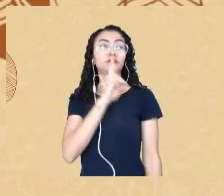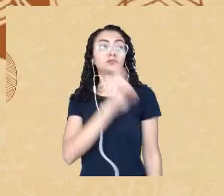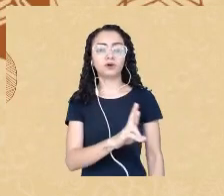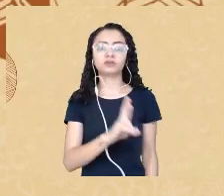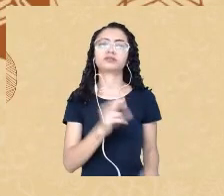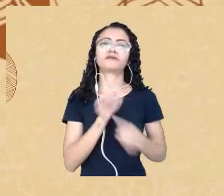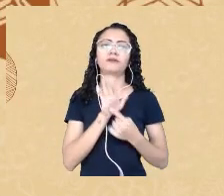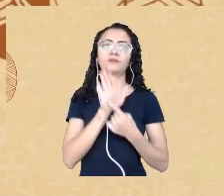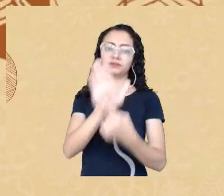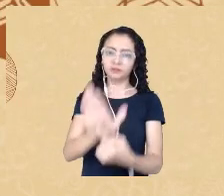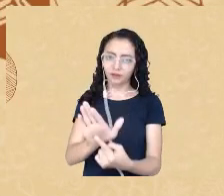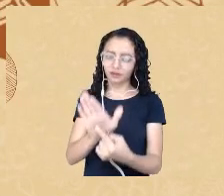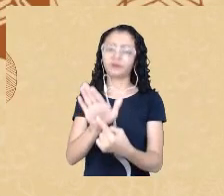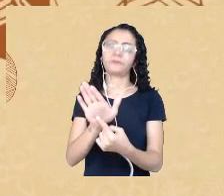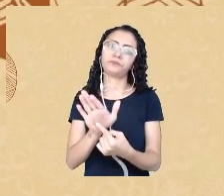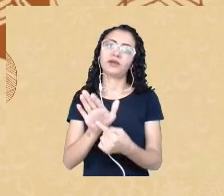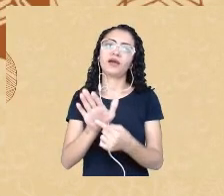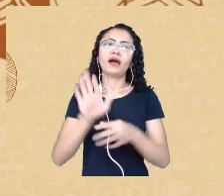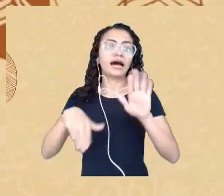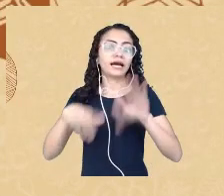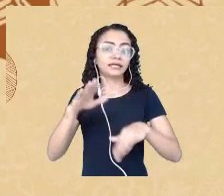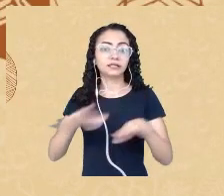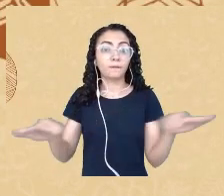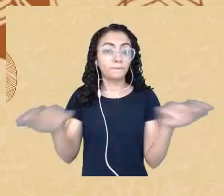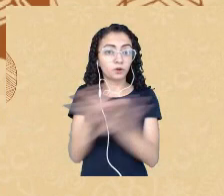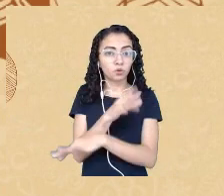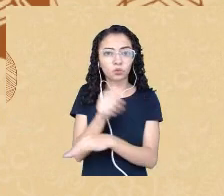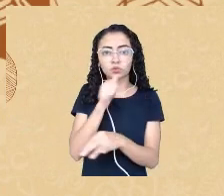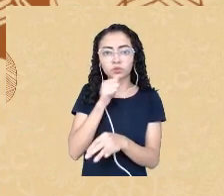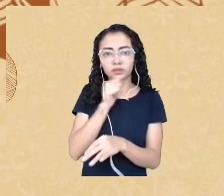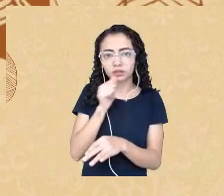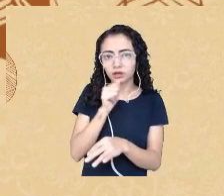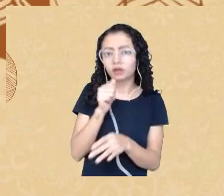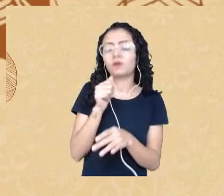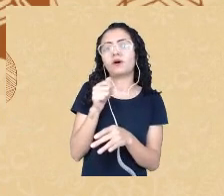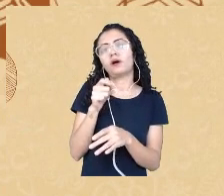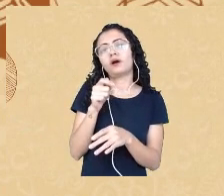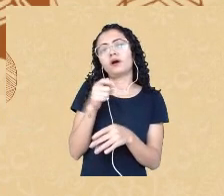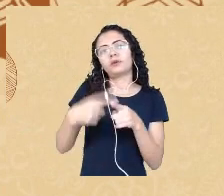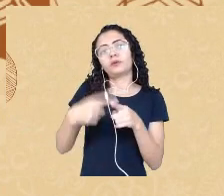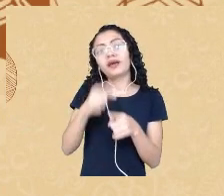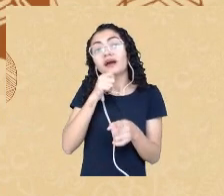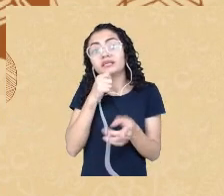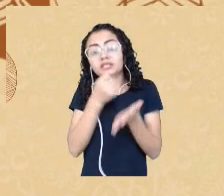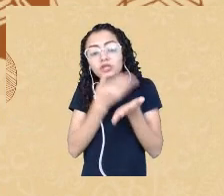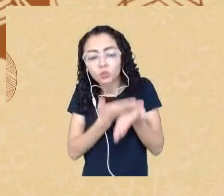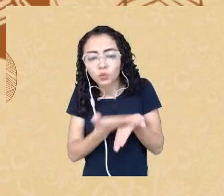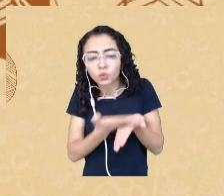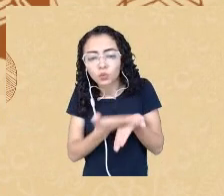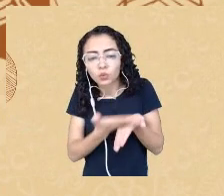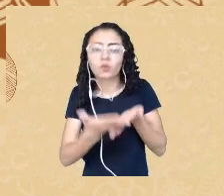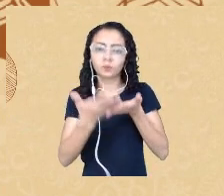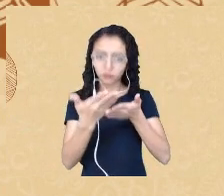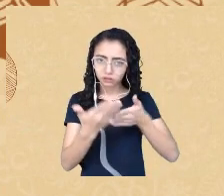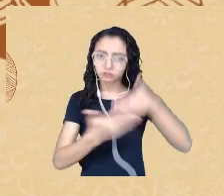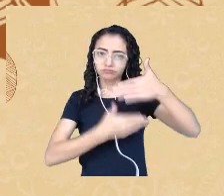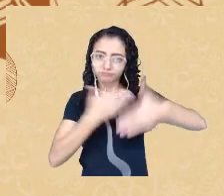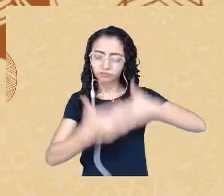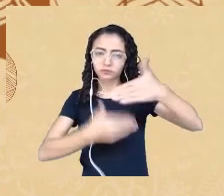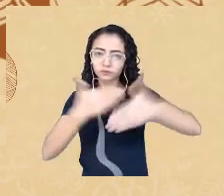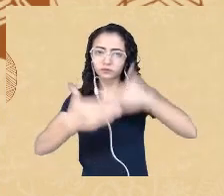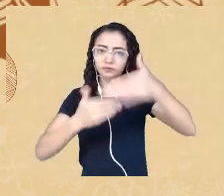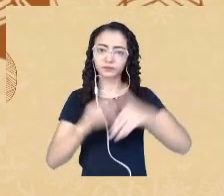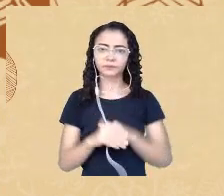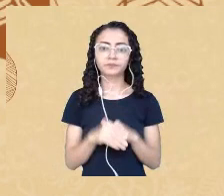ainda que de maneira preliminar em função dessa pesquisa ainda estar em andamento aqui. essa é a árvore de co